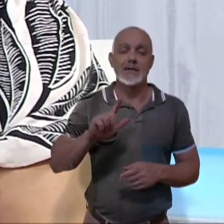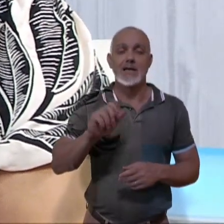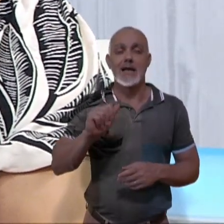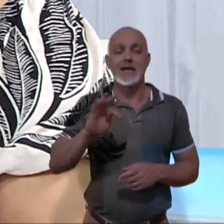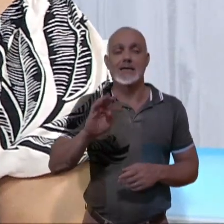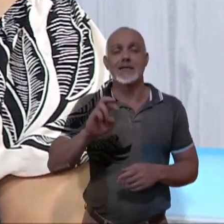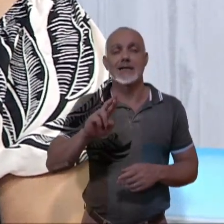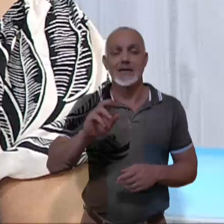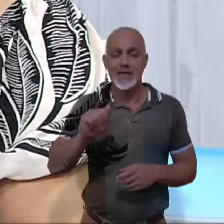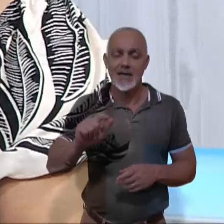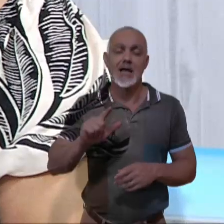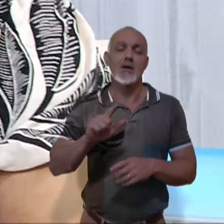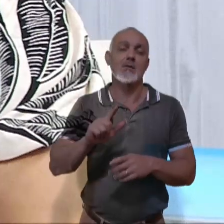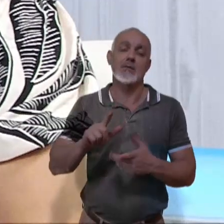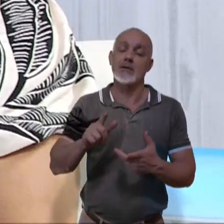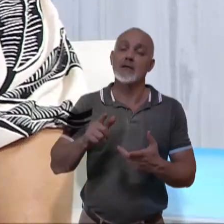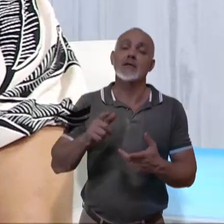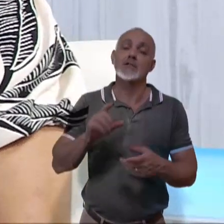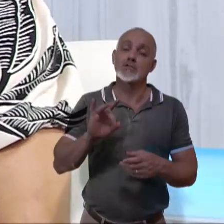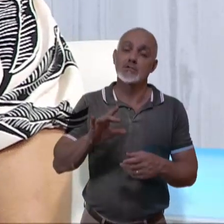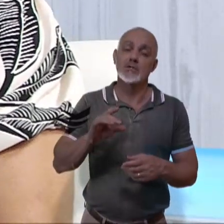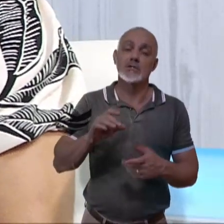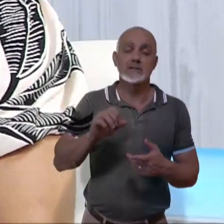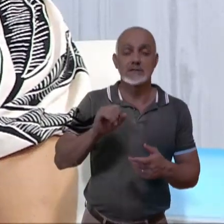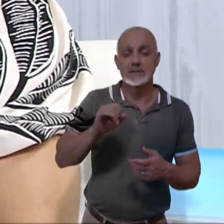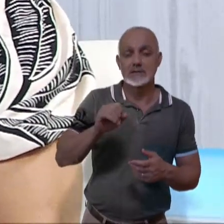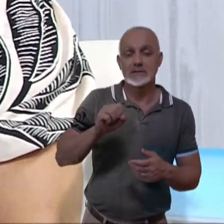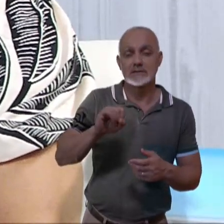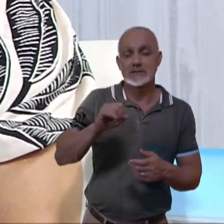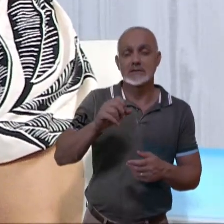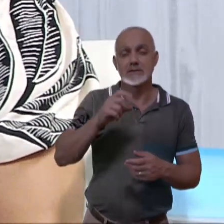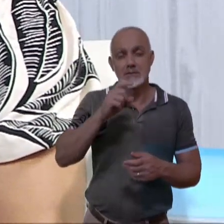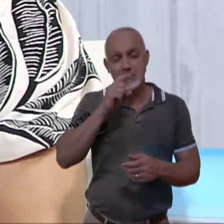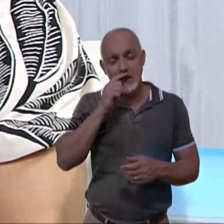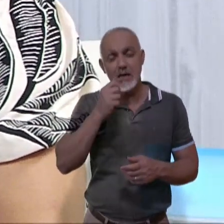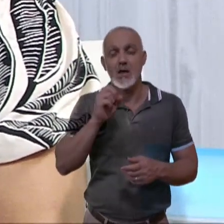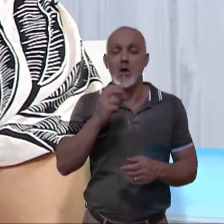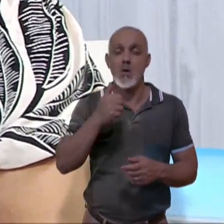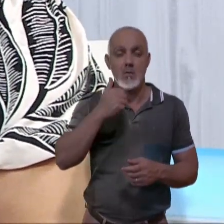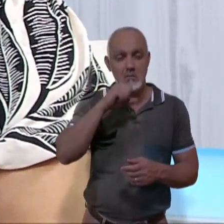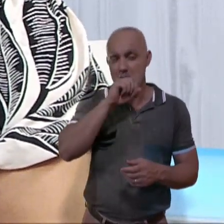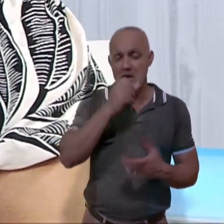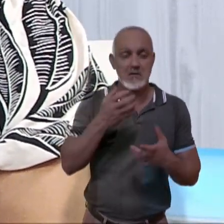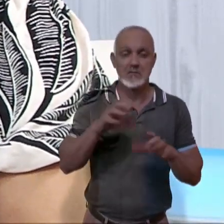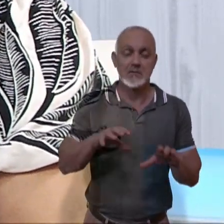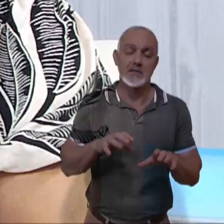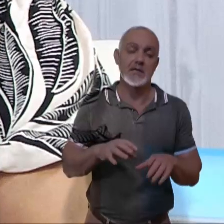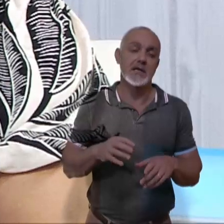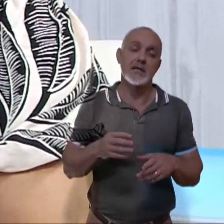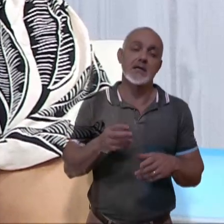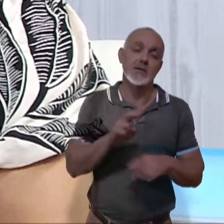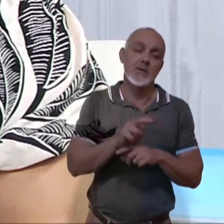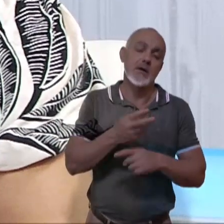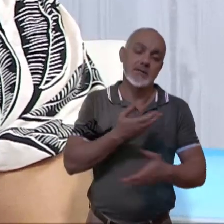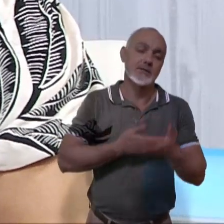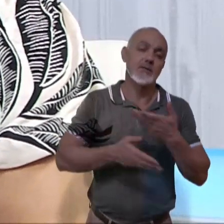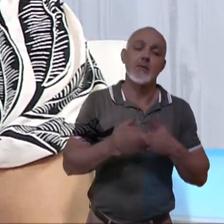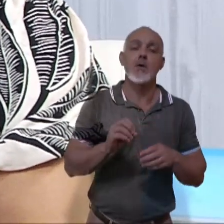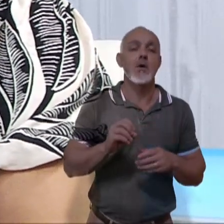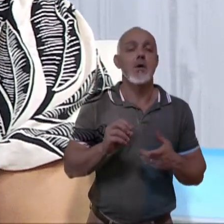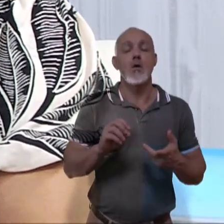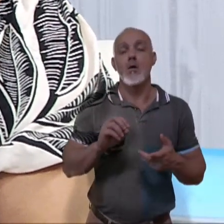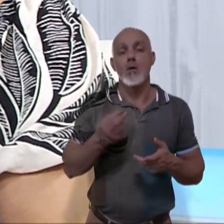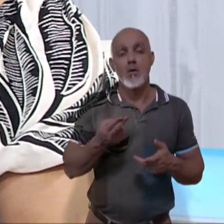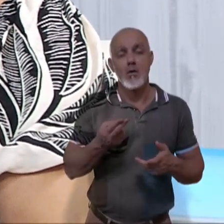um dos pais não querem a guarda compartilhada, ou a situação não permite